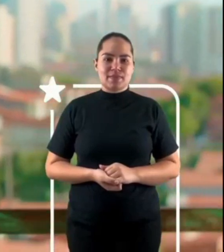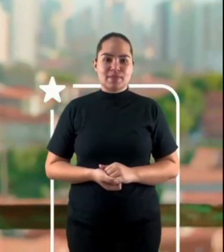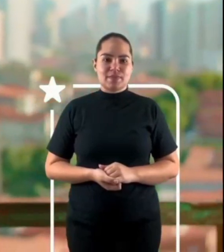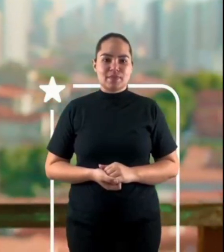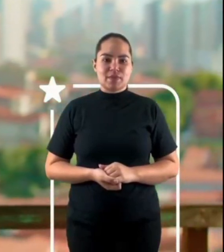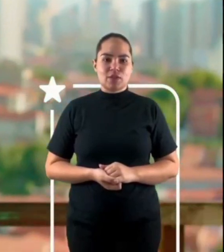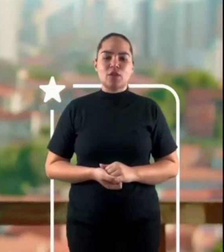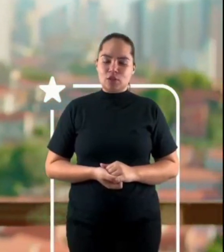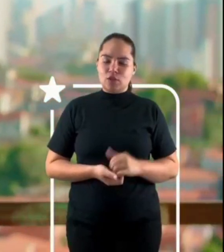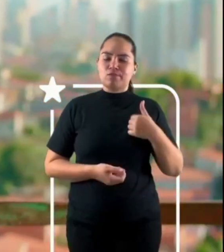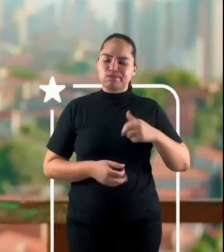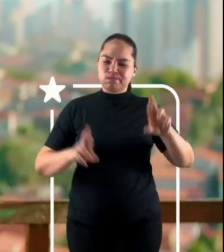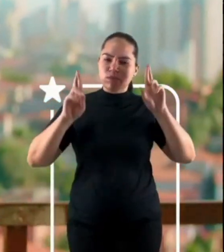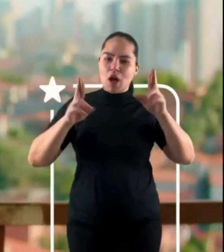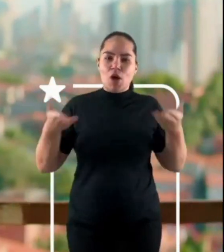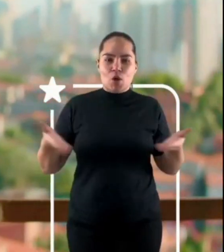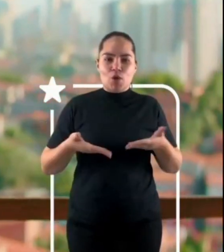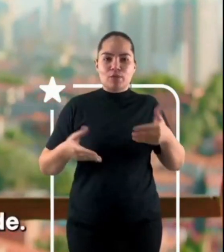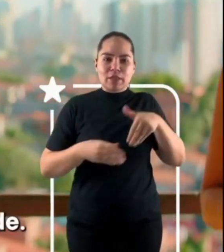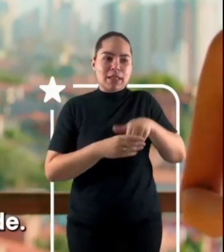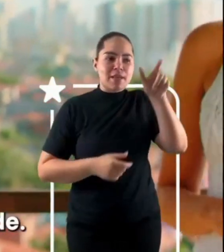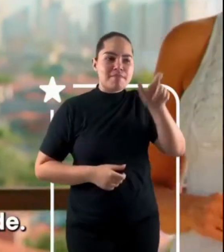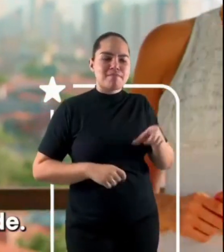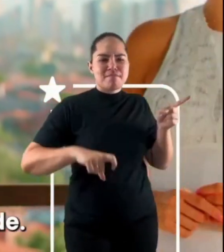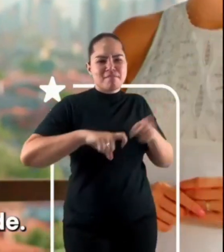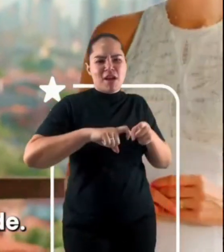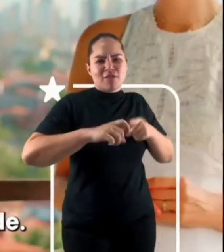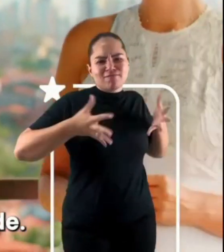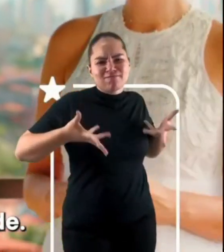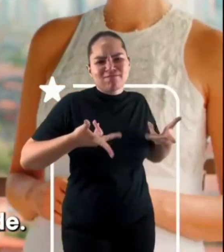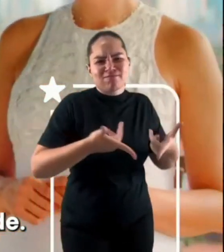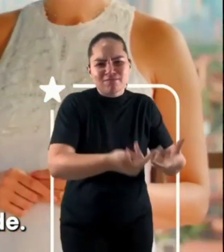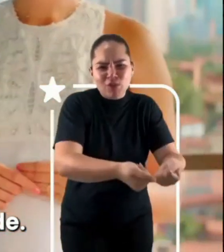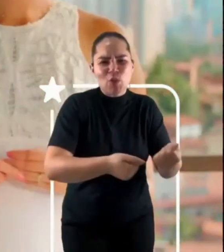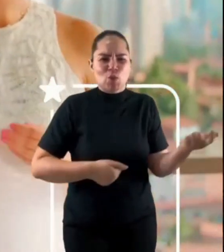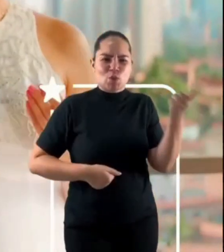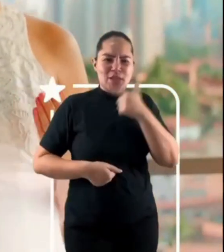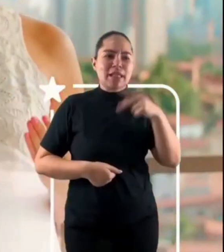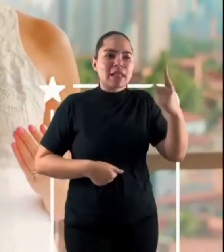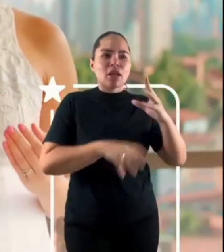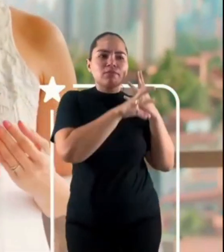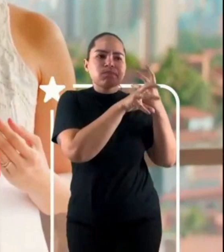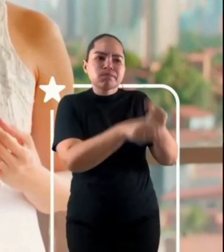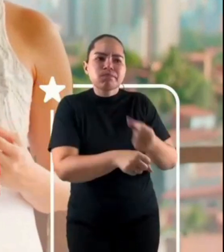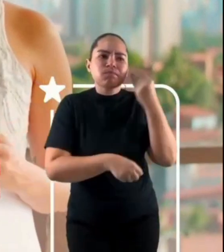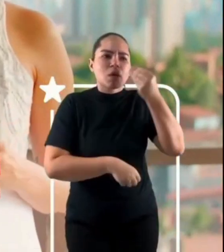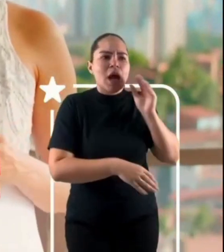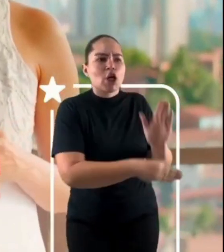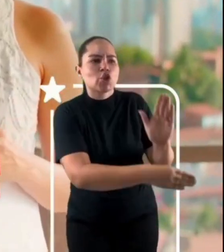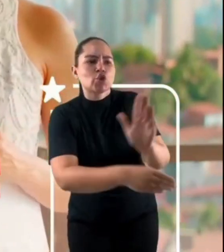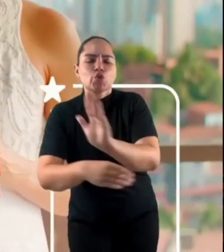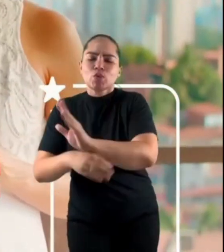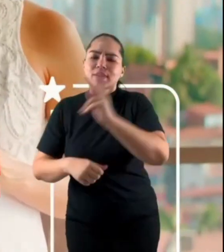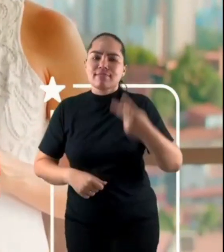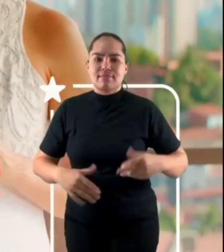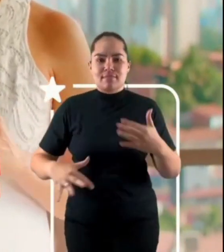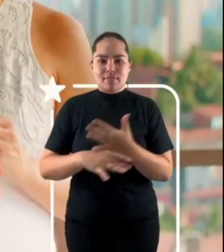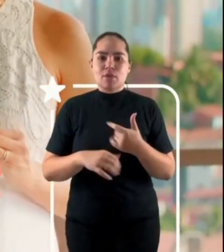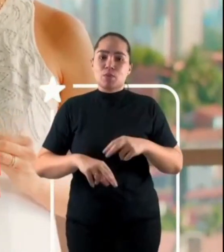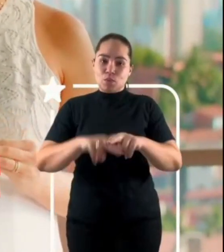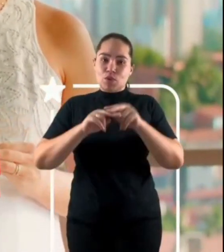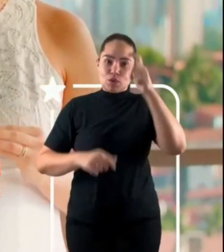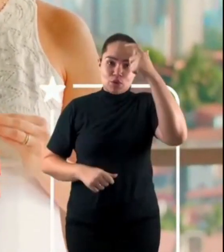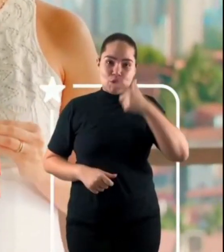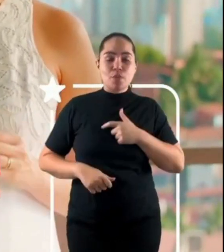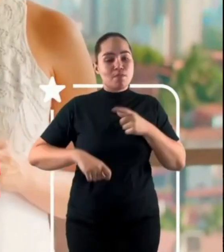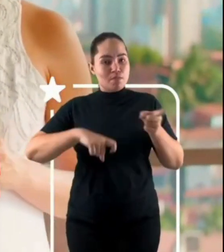médica, uma grande companheira, que traz sua experiência para ajudar a cuidar da cidade. Sou médica geriatra, já trabalhei no SUS e